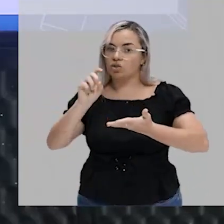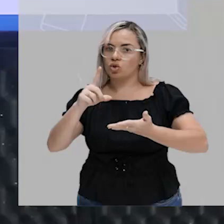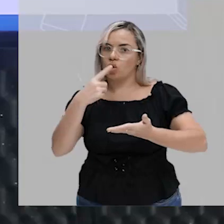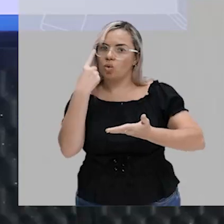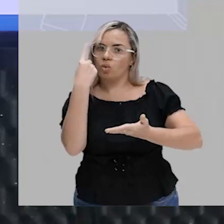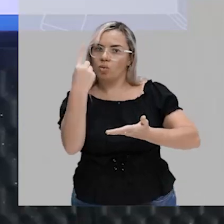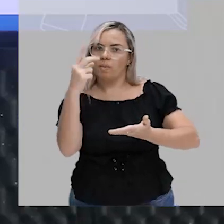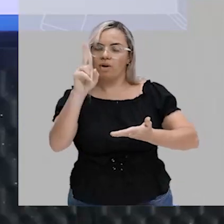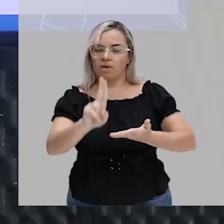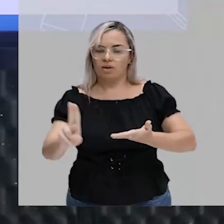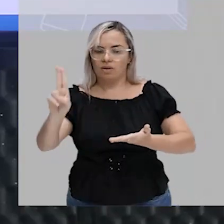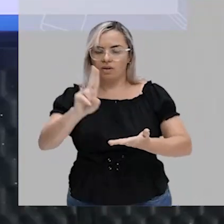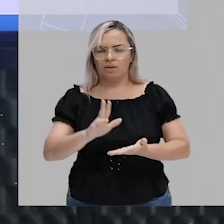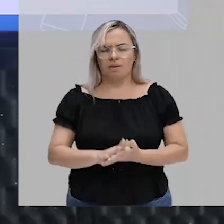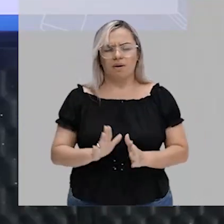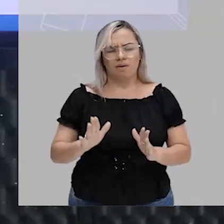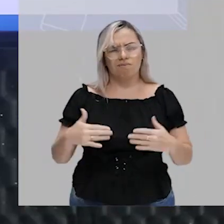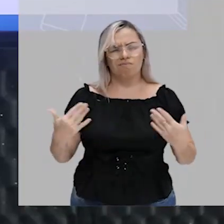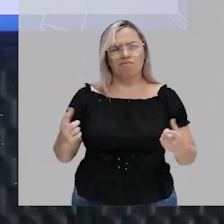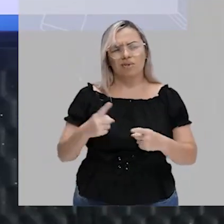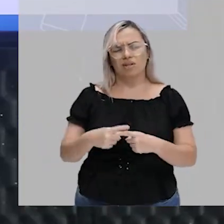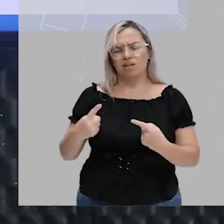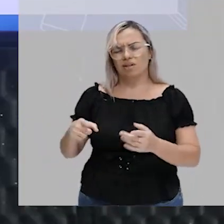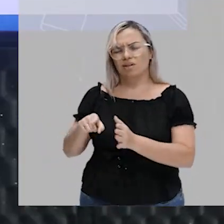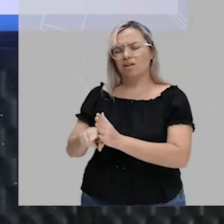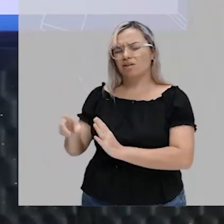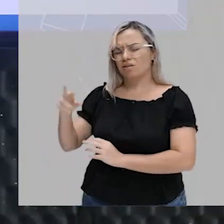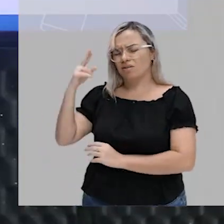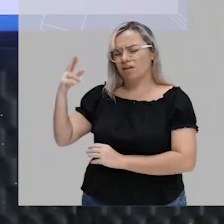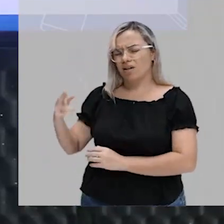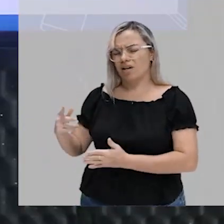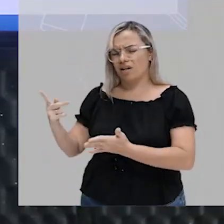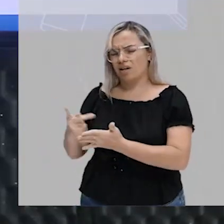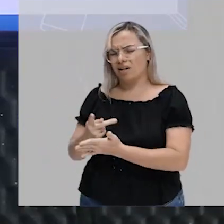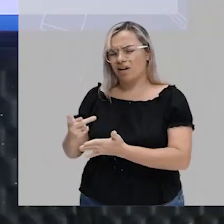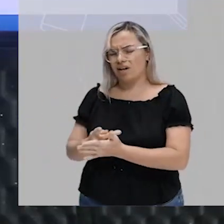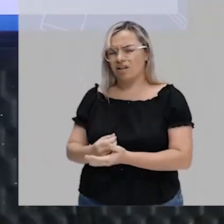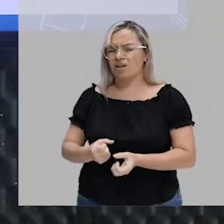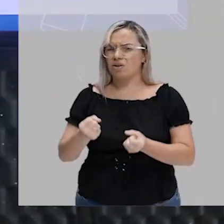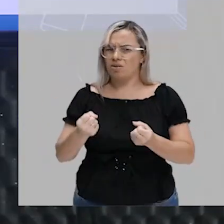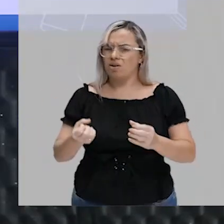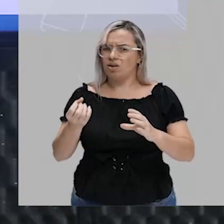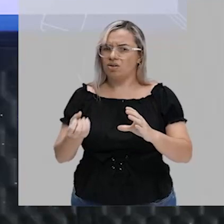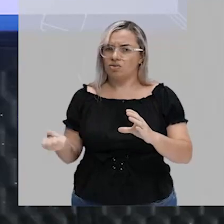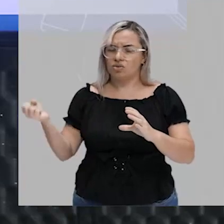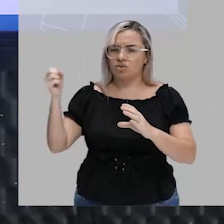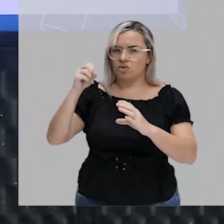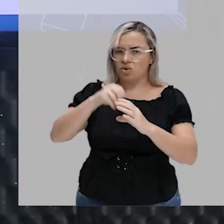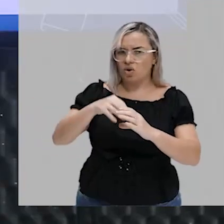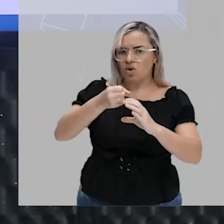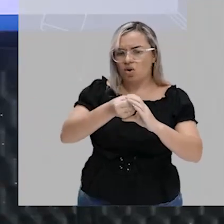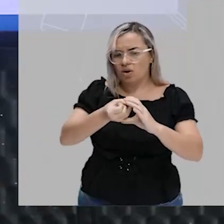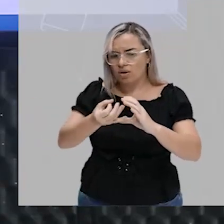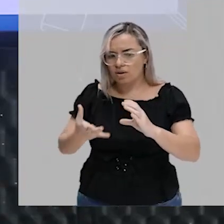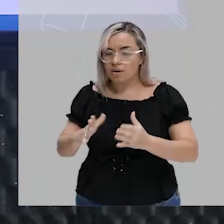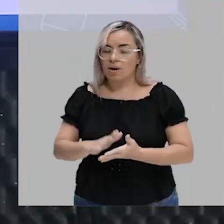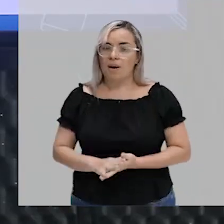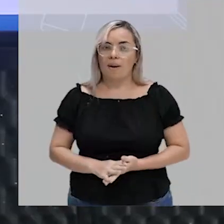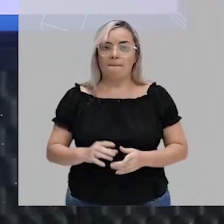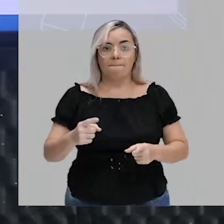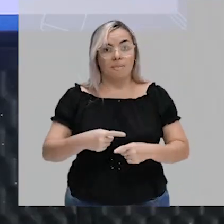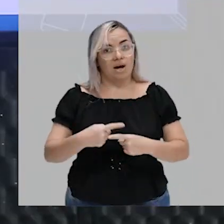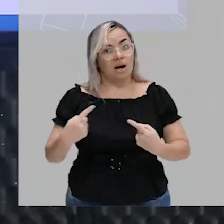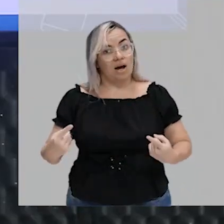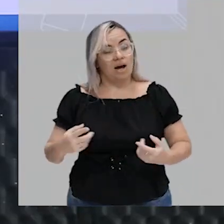Renata, e tá errado se eu colocar. Bom, aqui não é que tá errado, a depender, né, daquilo que